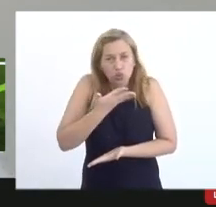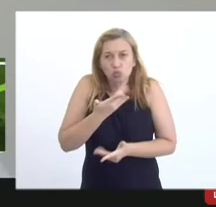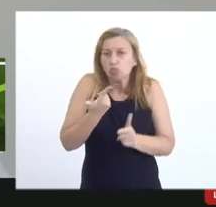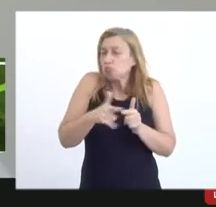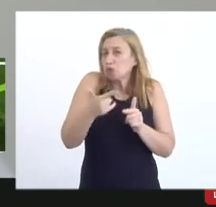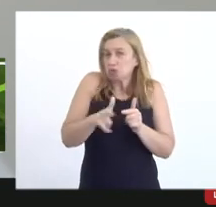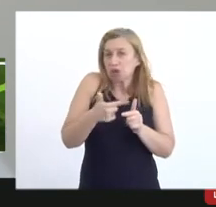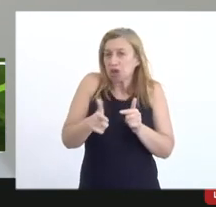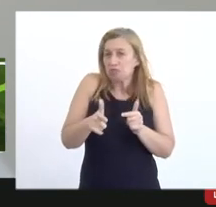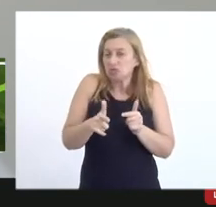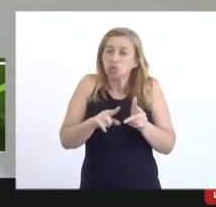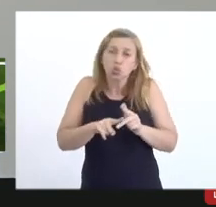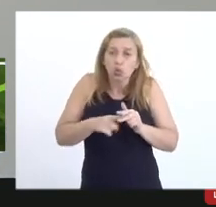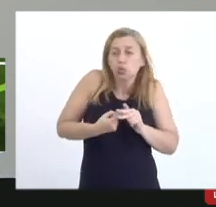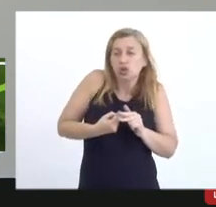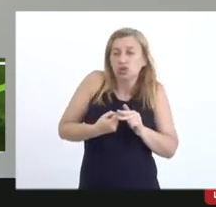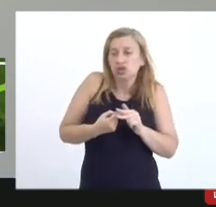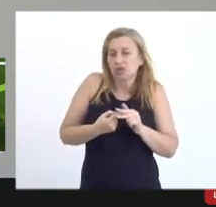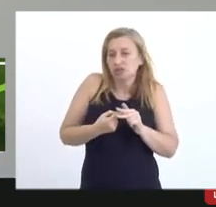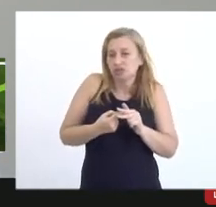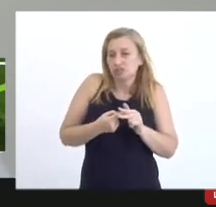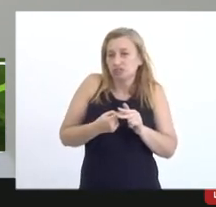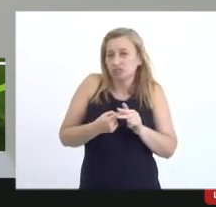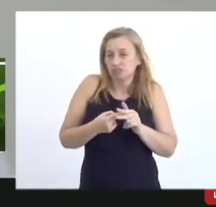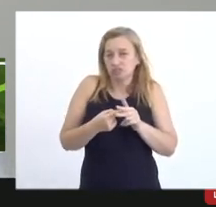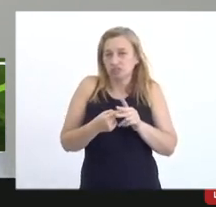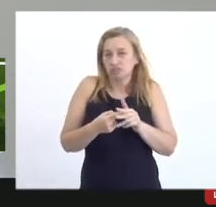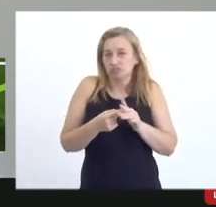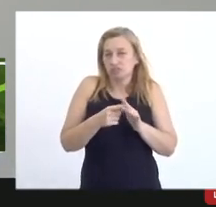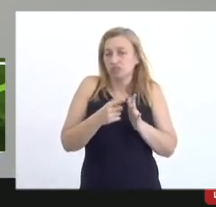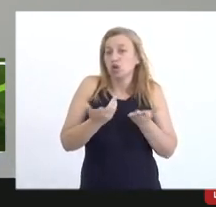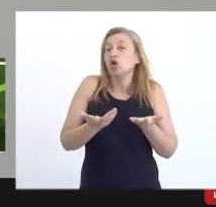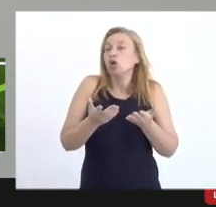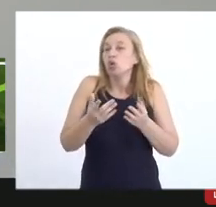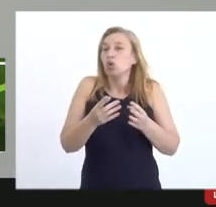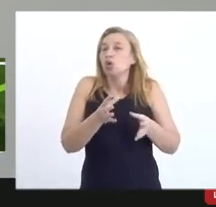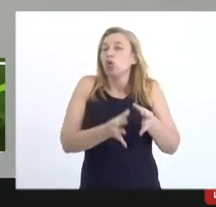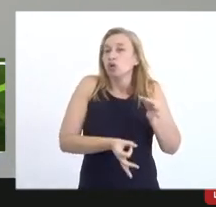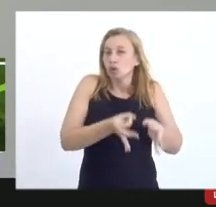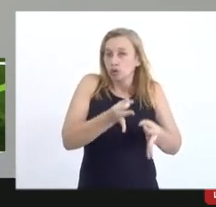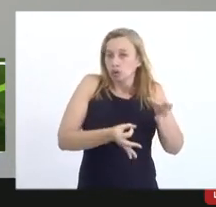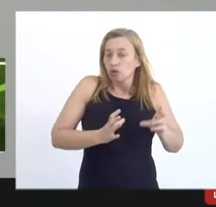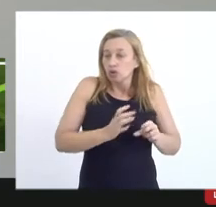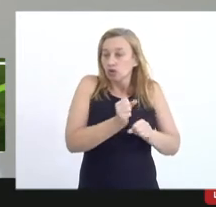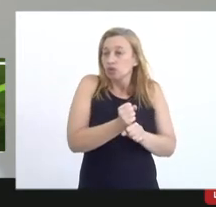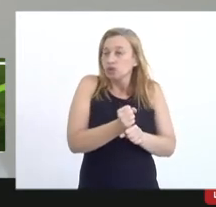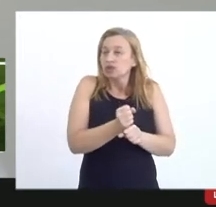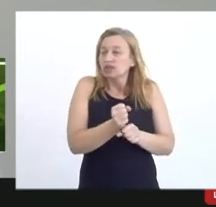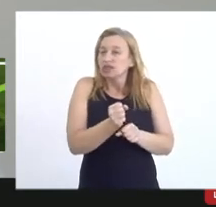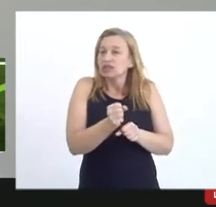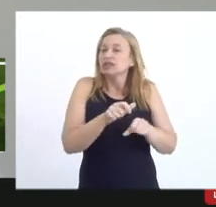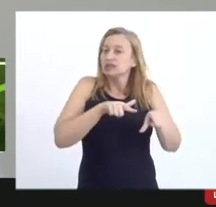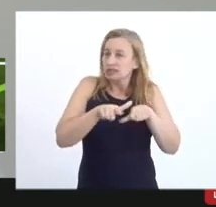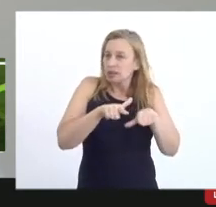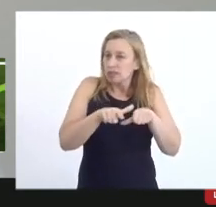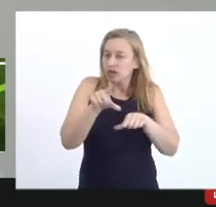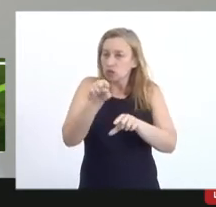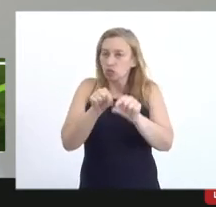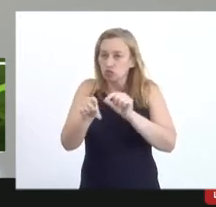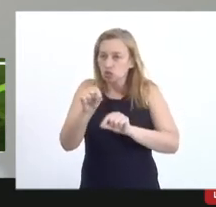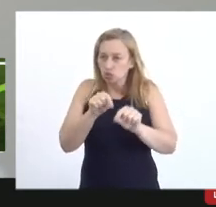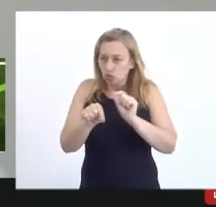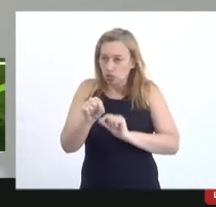em regulamentar uma seleção o tribunal de contas trabalha com seleção nós selecionamos os